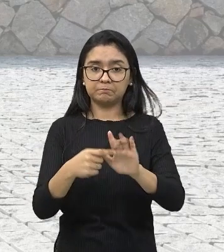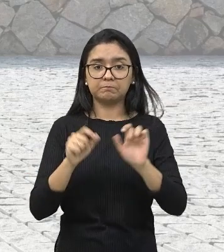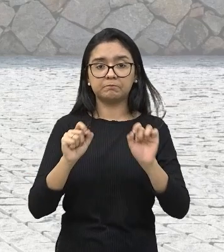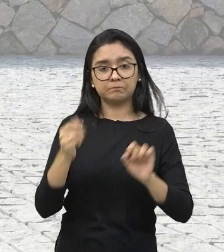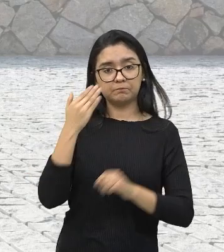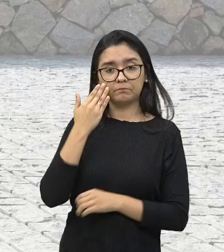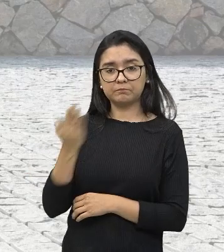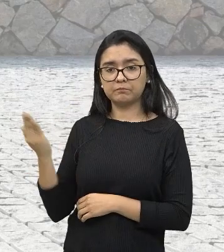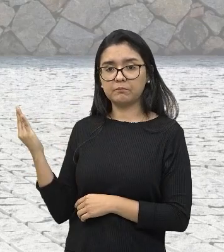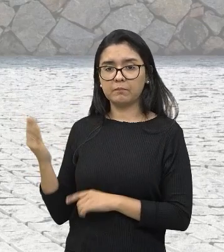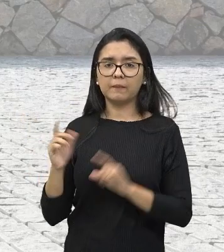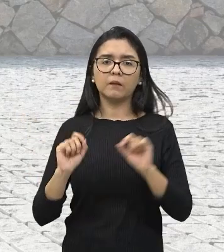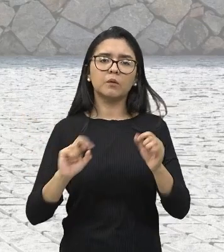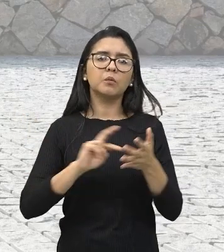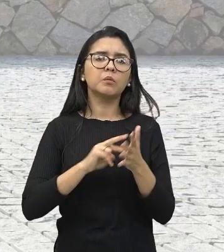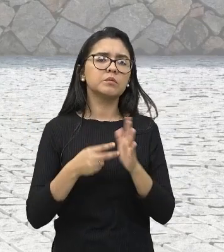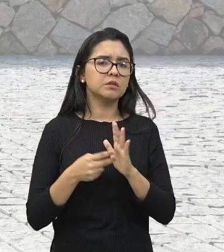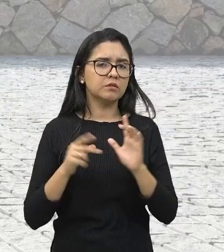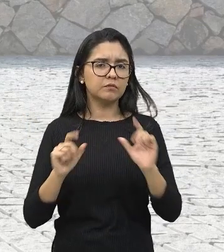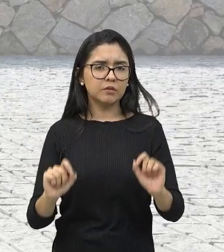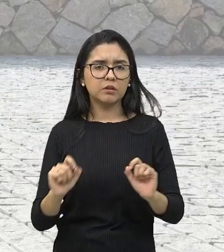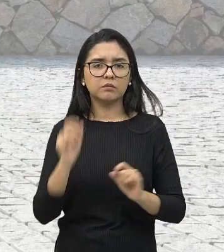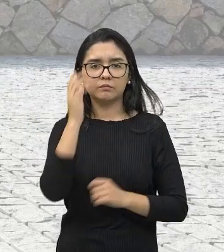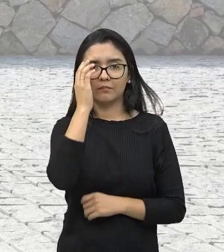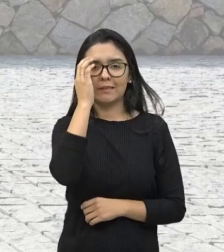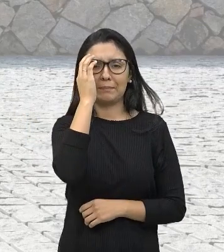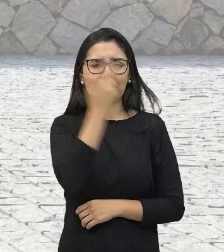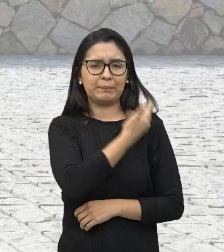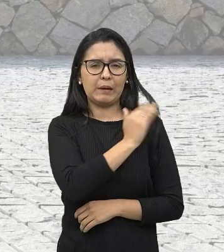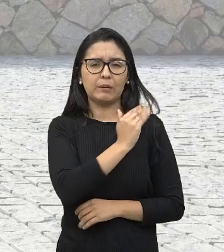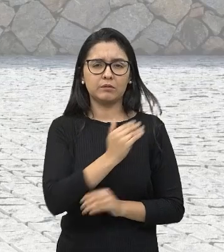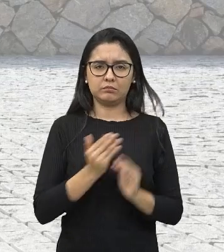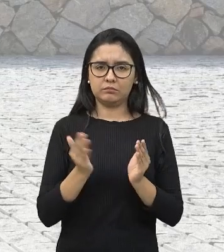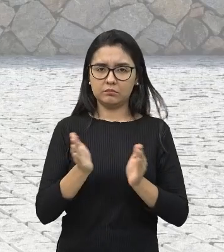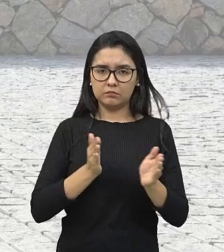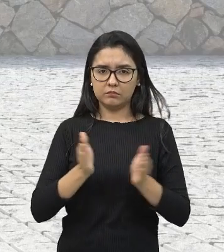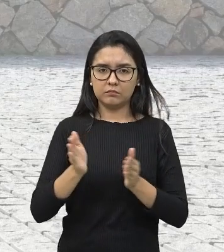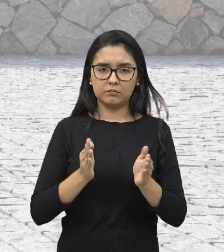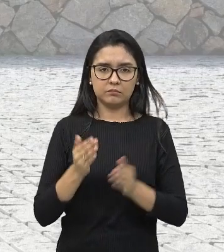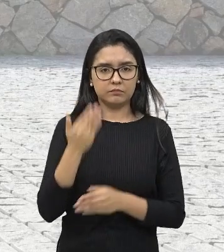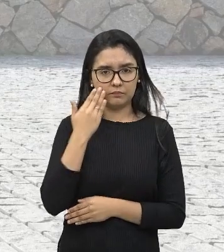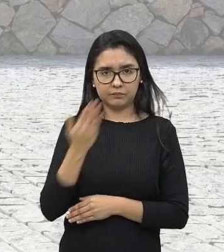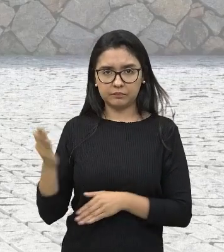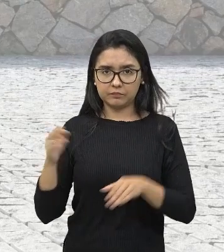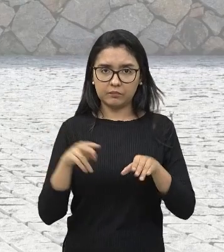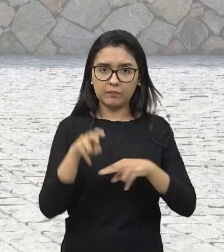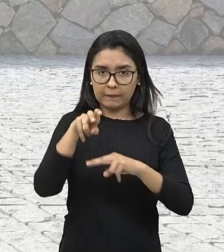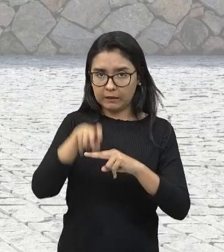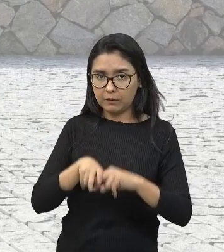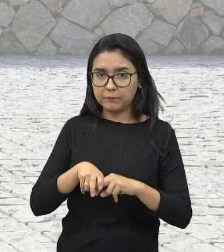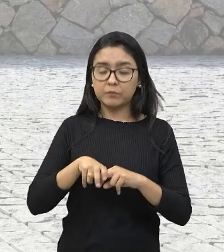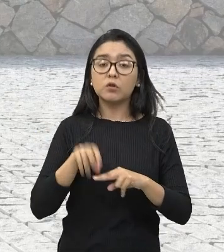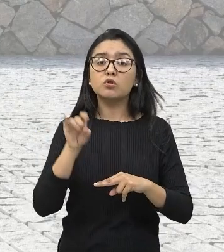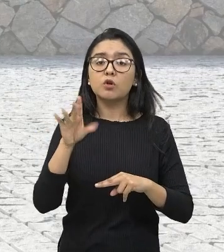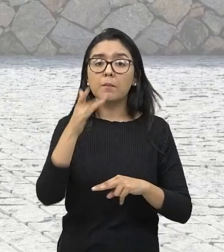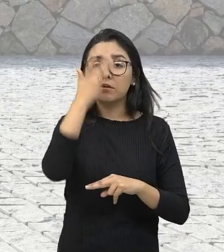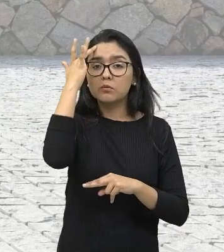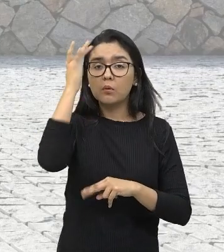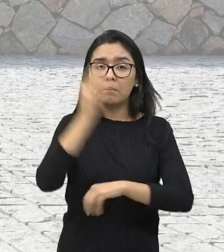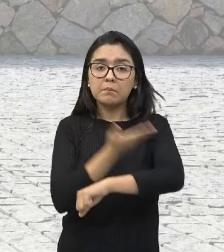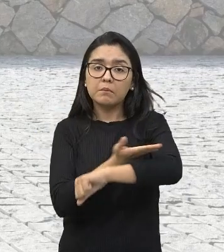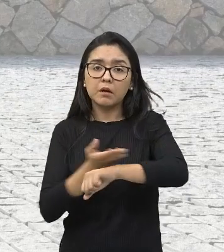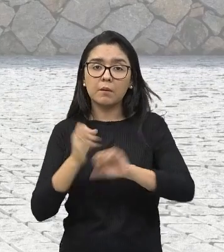do que era esse apartheid, como aqui nesse banco escrito, whites only, ou seja, somente brancos. Mas,